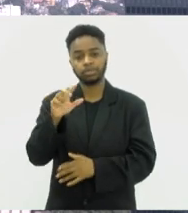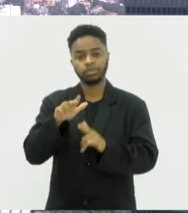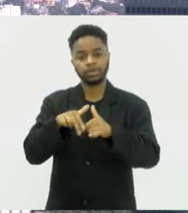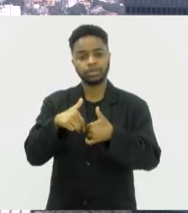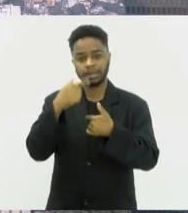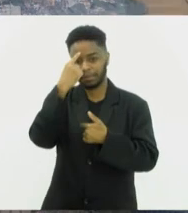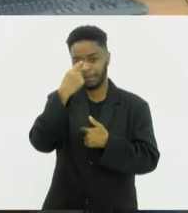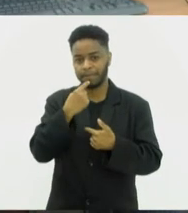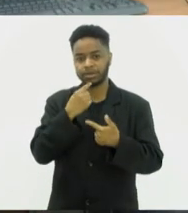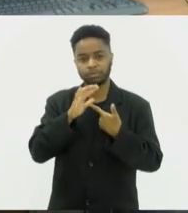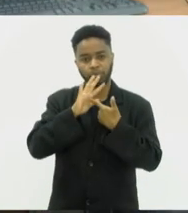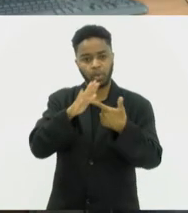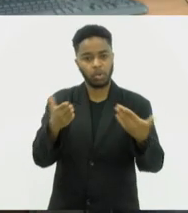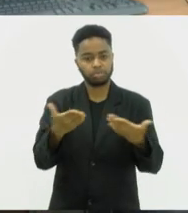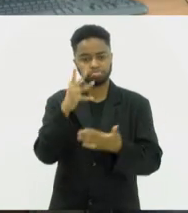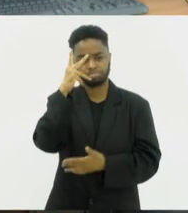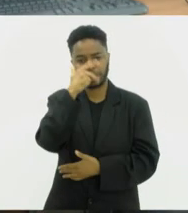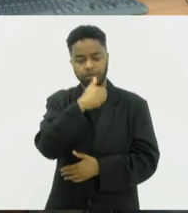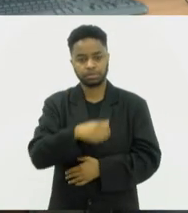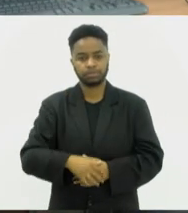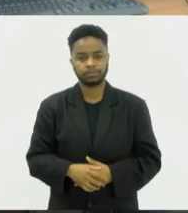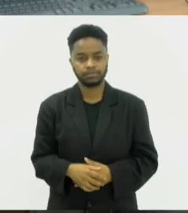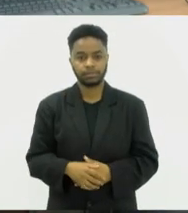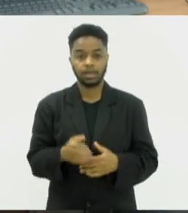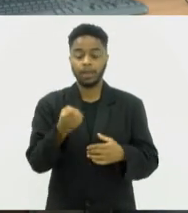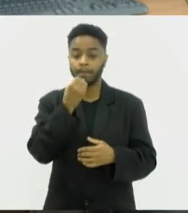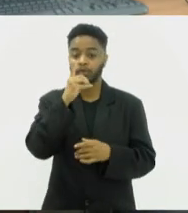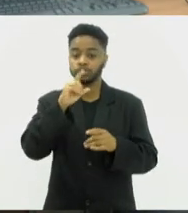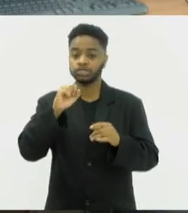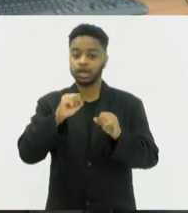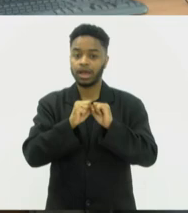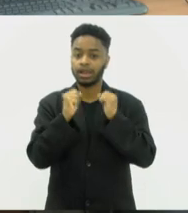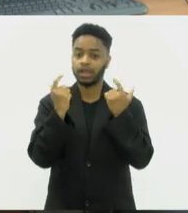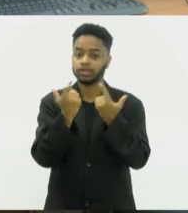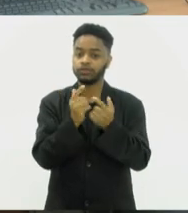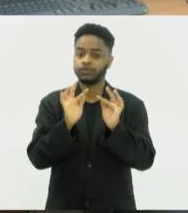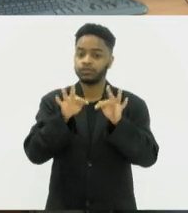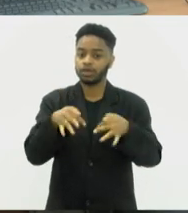Belíssimas imagens de hoje. O Bom Dia Alerje termina aqui.